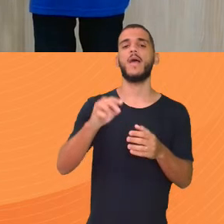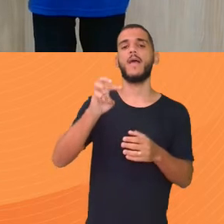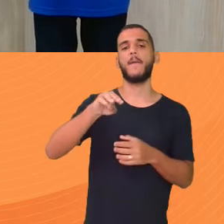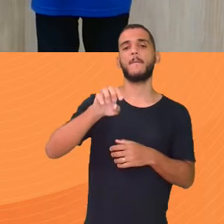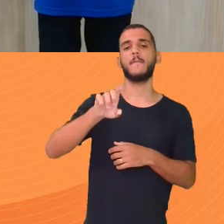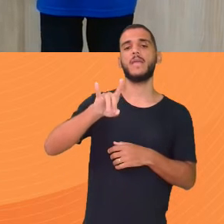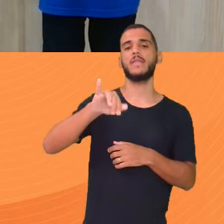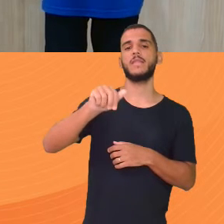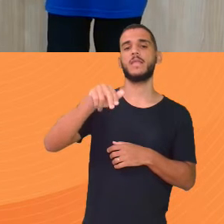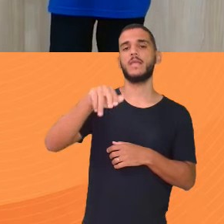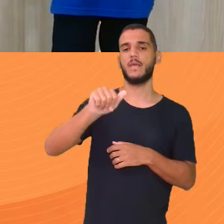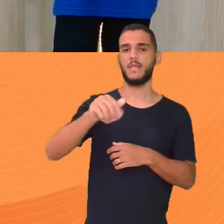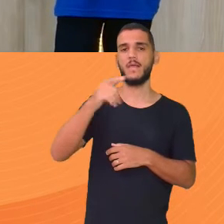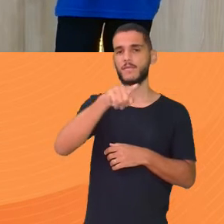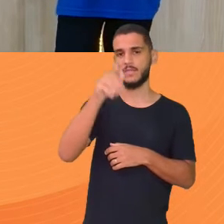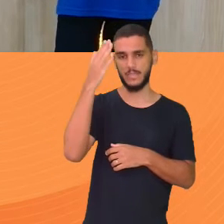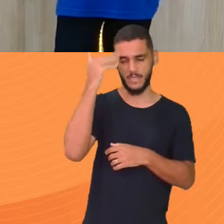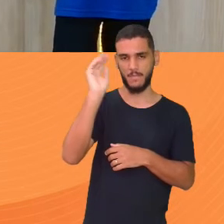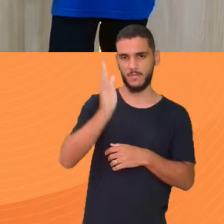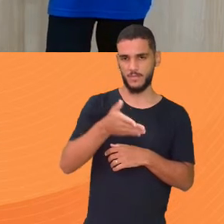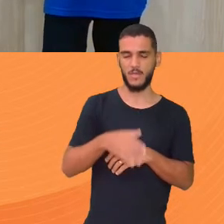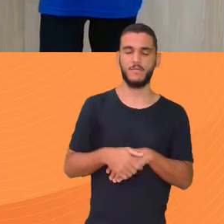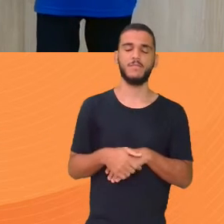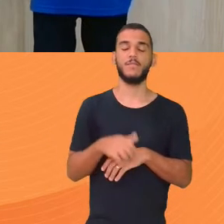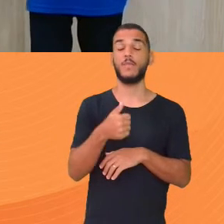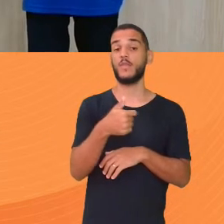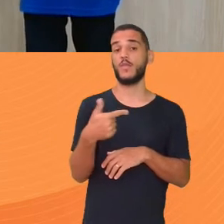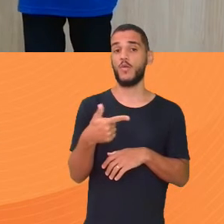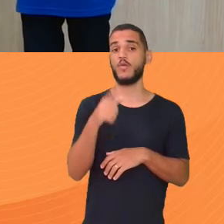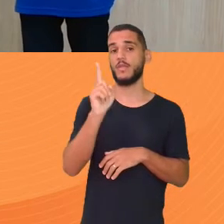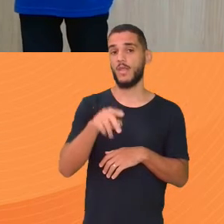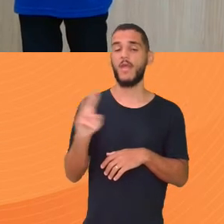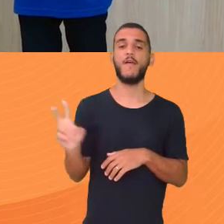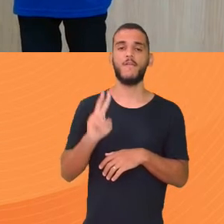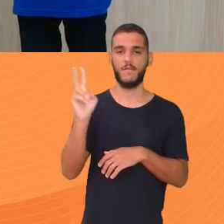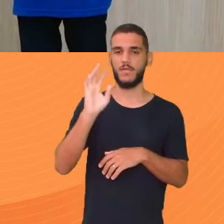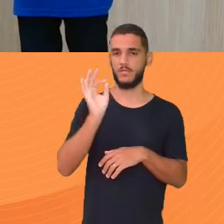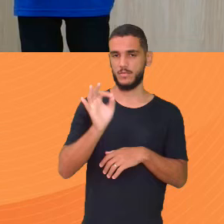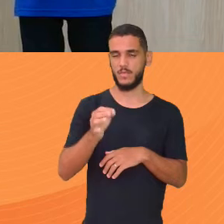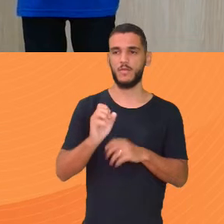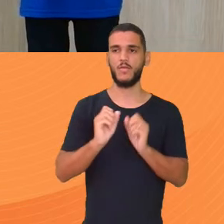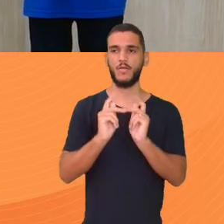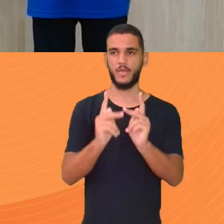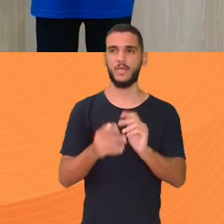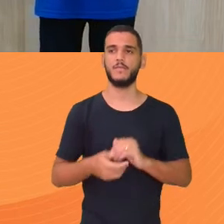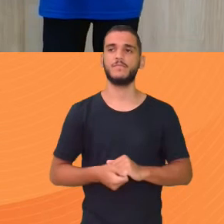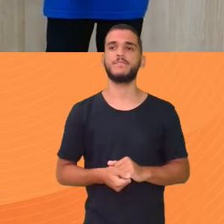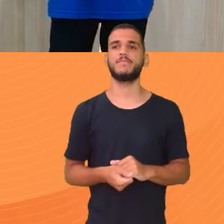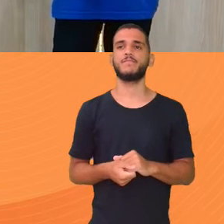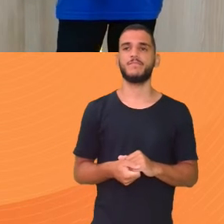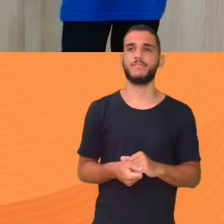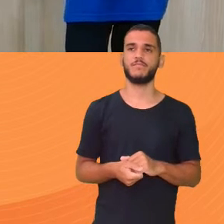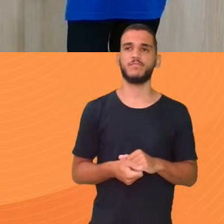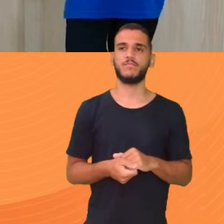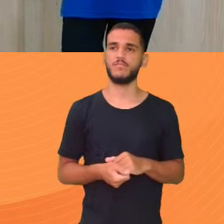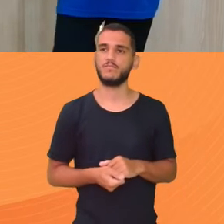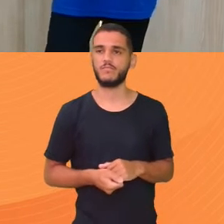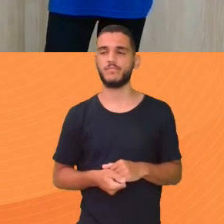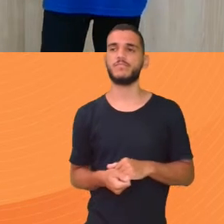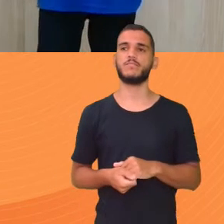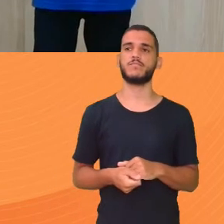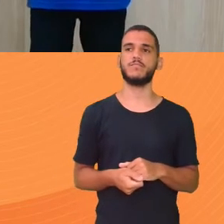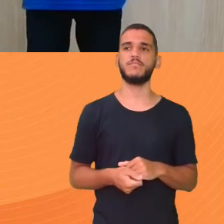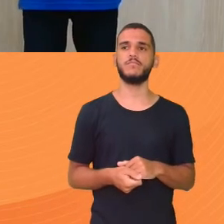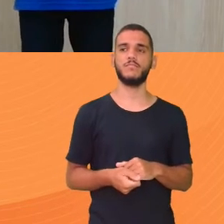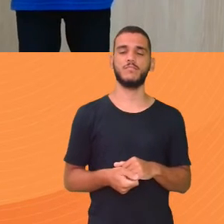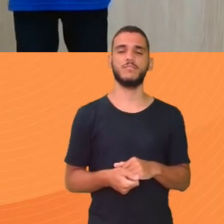Desse tópico aí Uma boa Então 12 É o valor Da mediana Isso 12 igual a mediana Aí eu